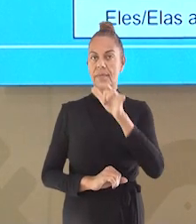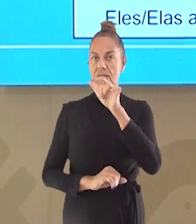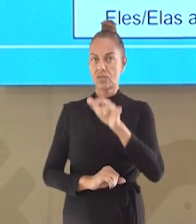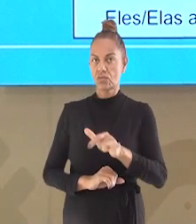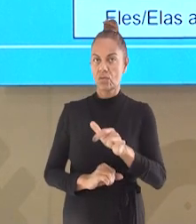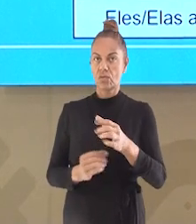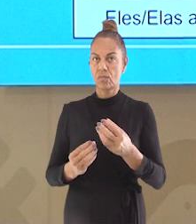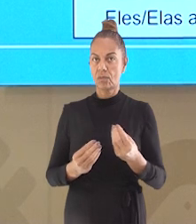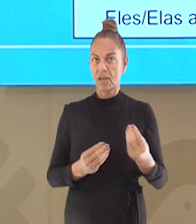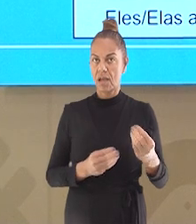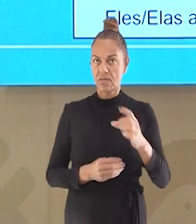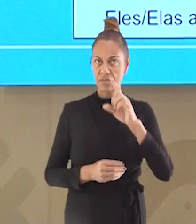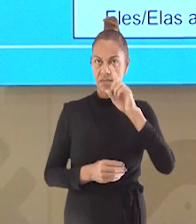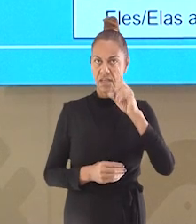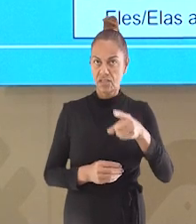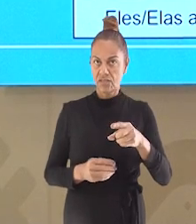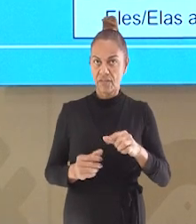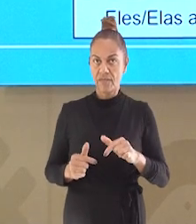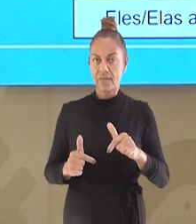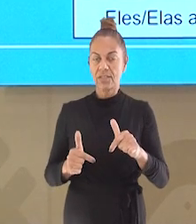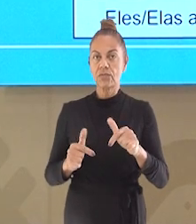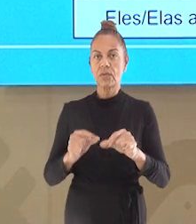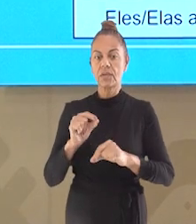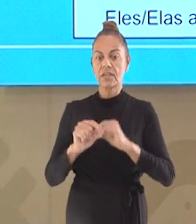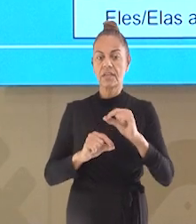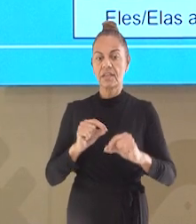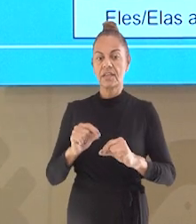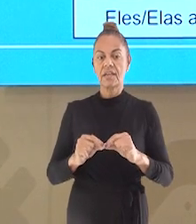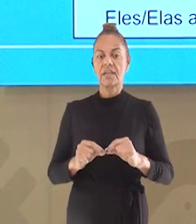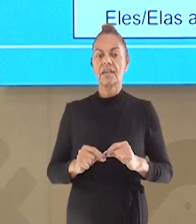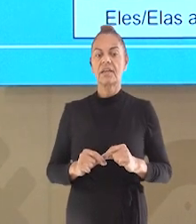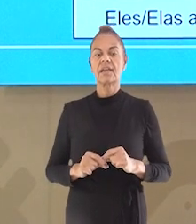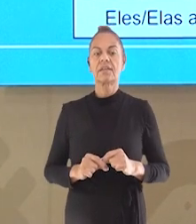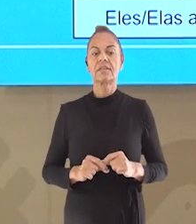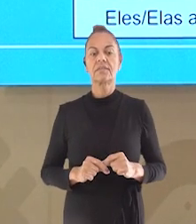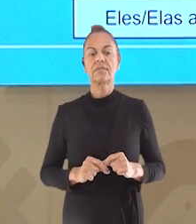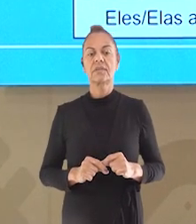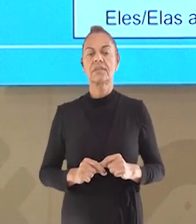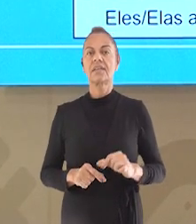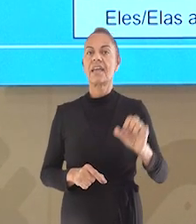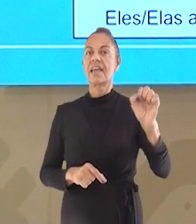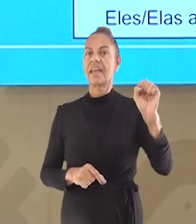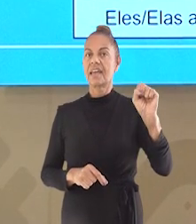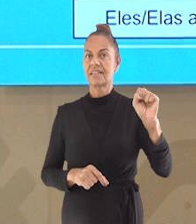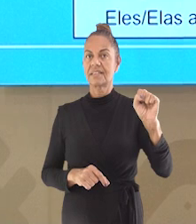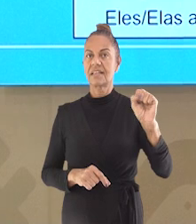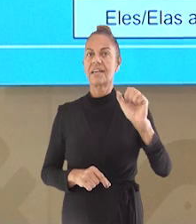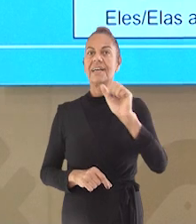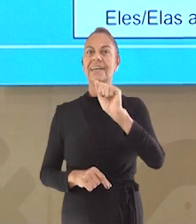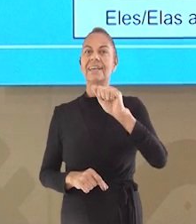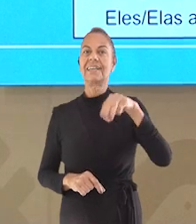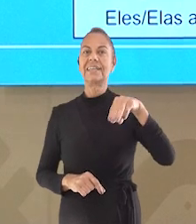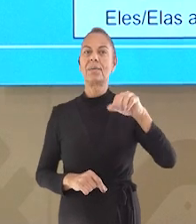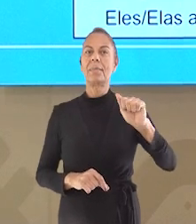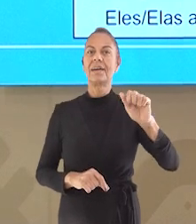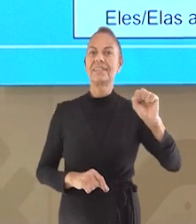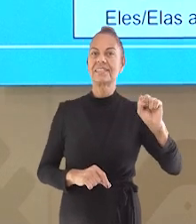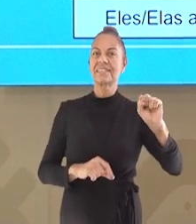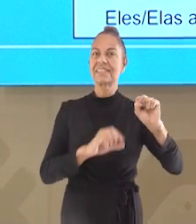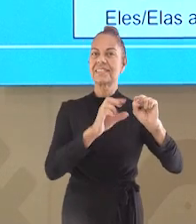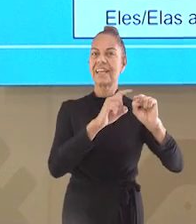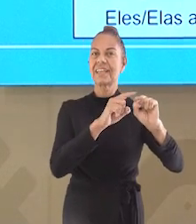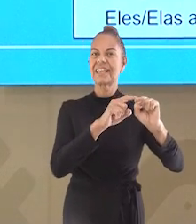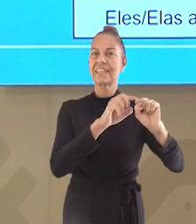Agora aqui, ó, eu já vim para a segunda pessoa do plural do imperativo afirmativo. Aqui será a mesma coisa. O eu vou fazer?